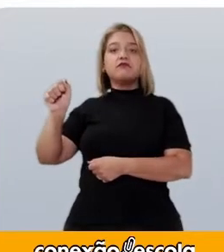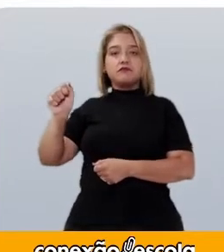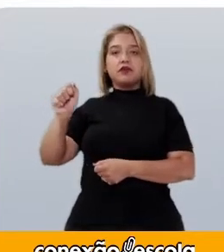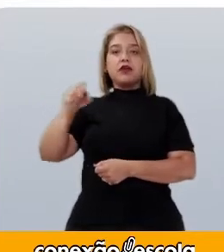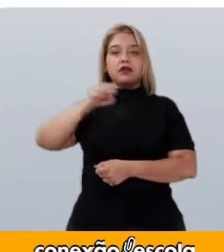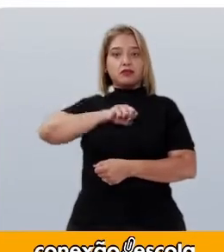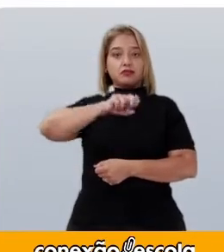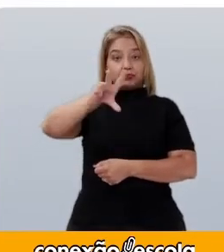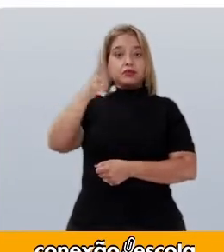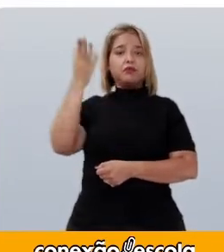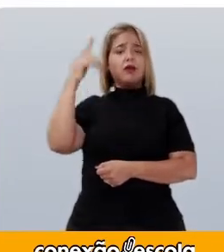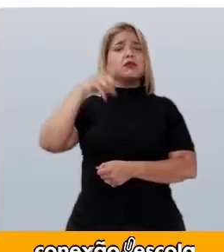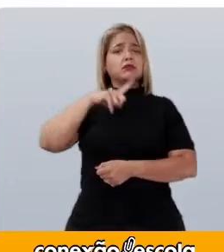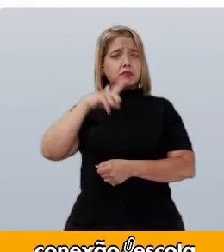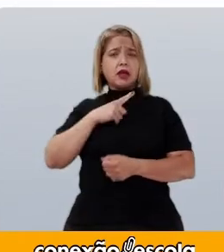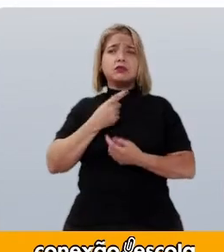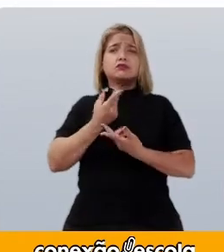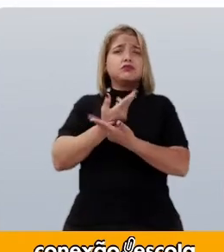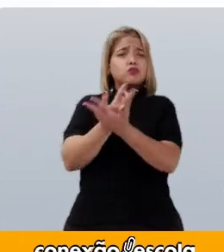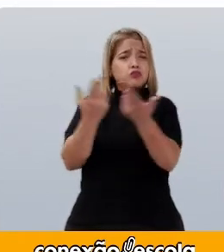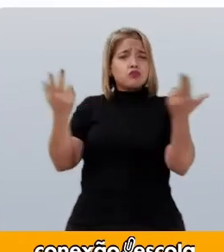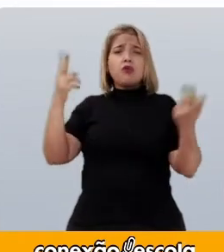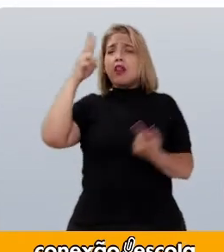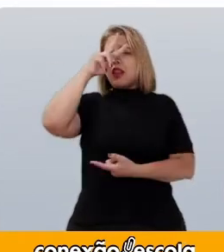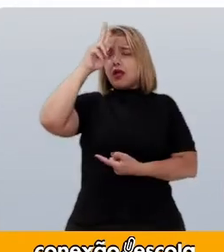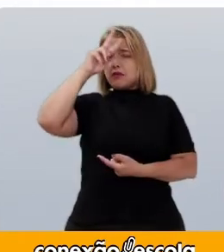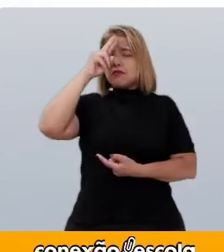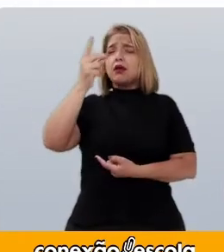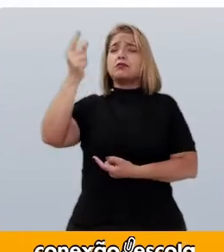guarda Belezas E muitas lembranças Daquele tempo